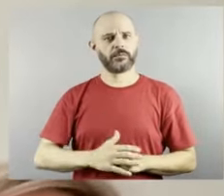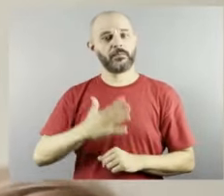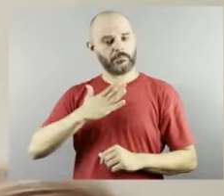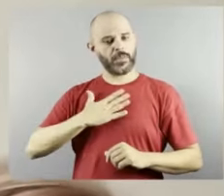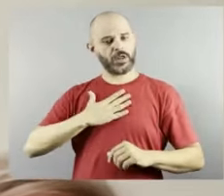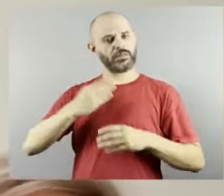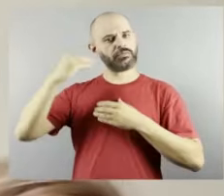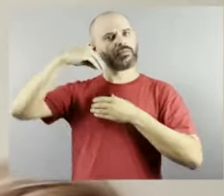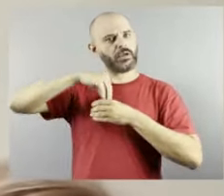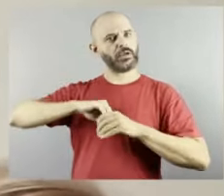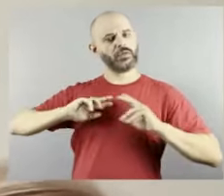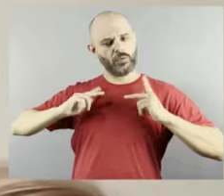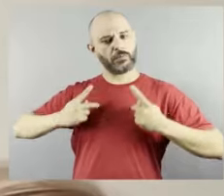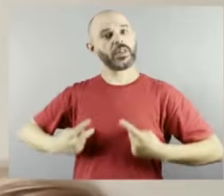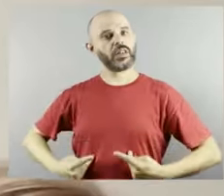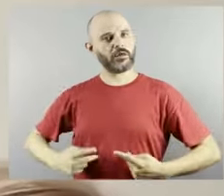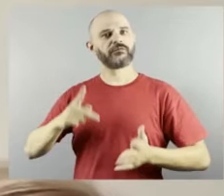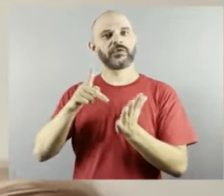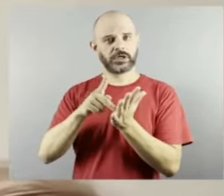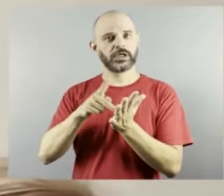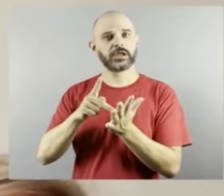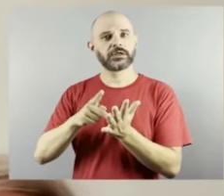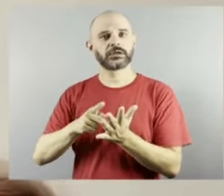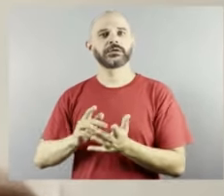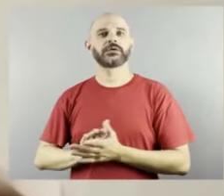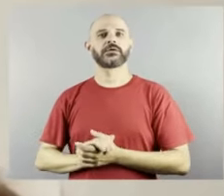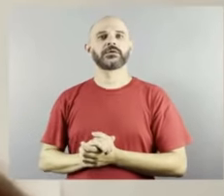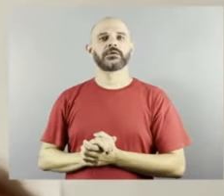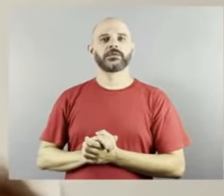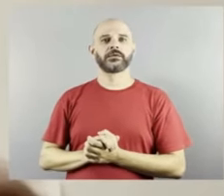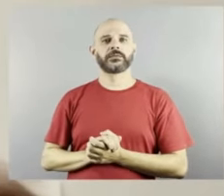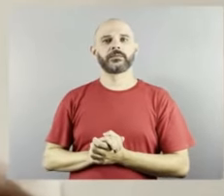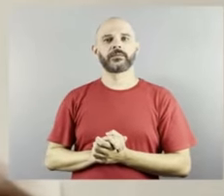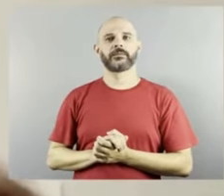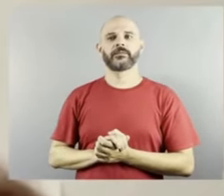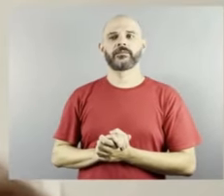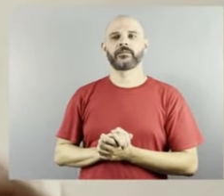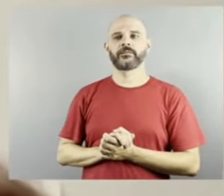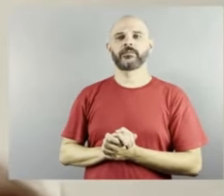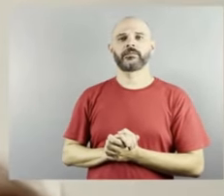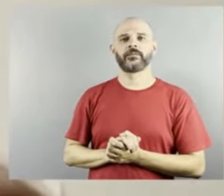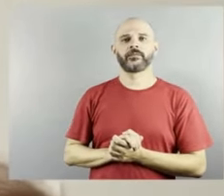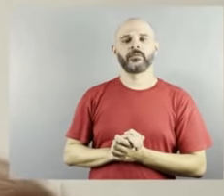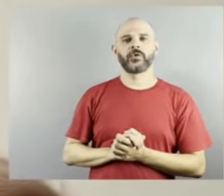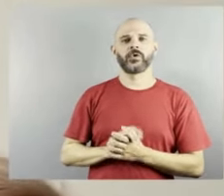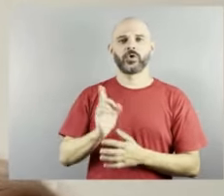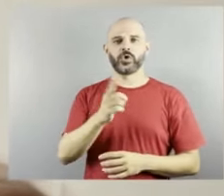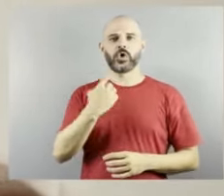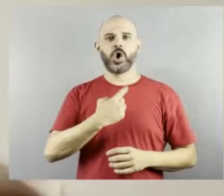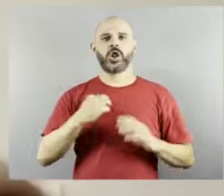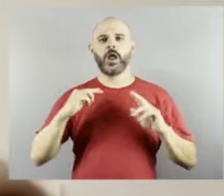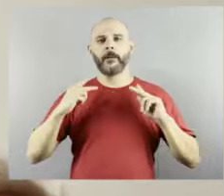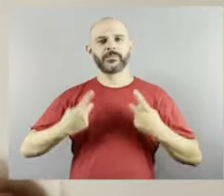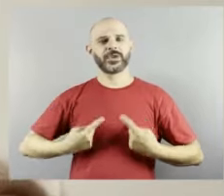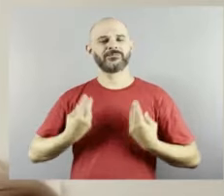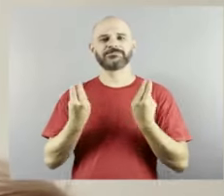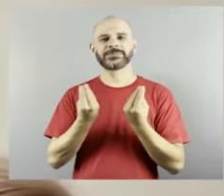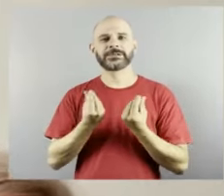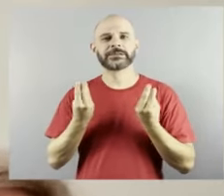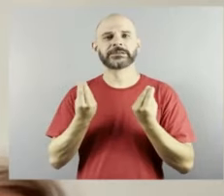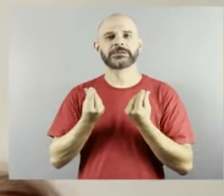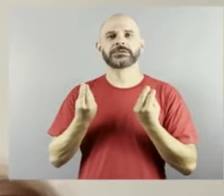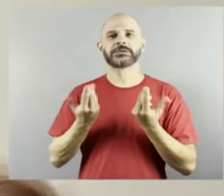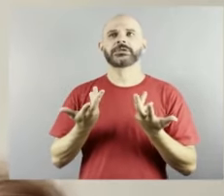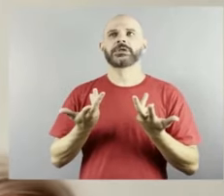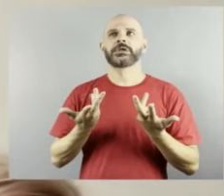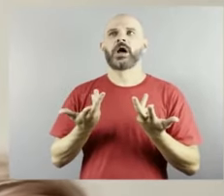nos tornamos seres mais humanos né uma humanidade mais mais propensa inclusive ao convívio da paz né eu